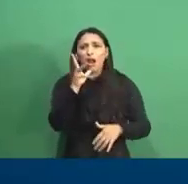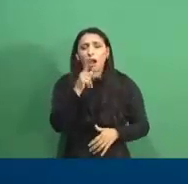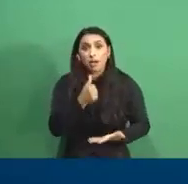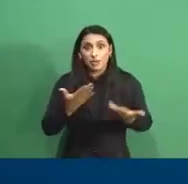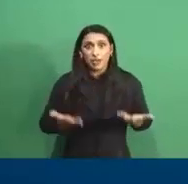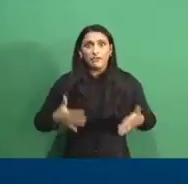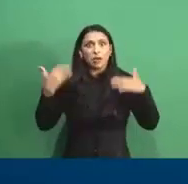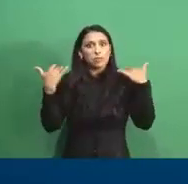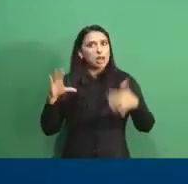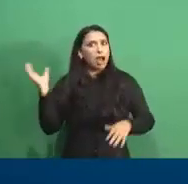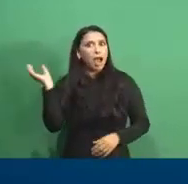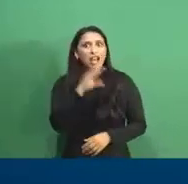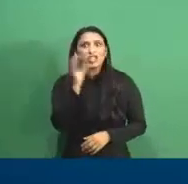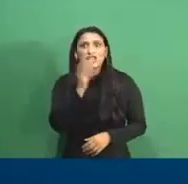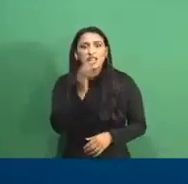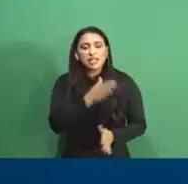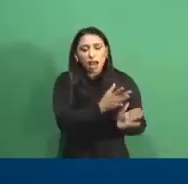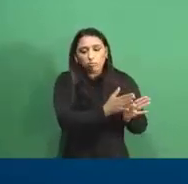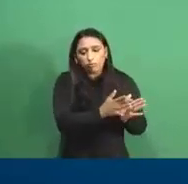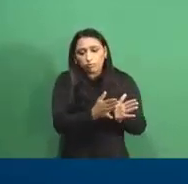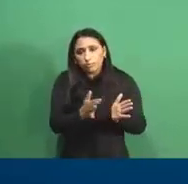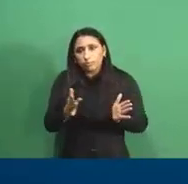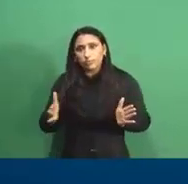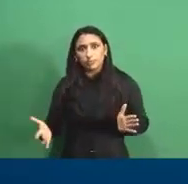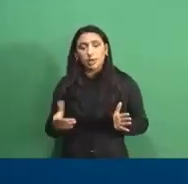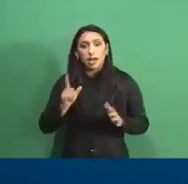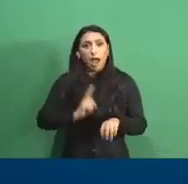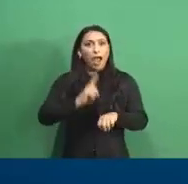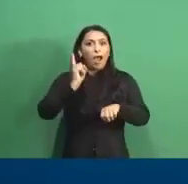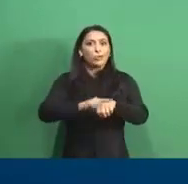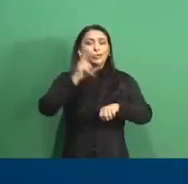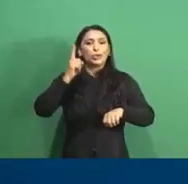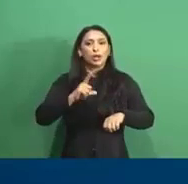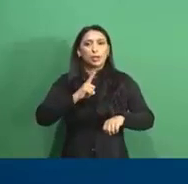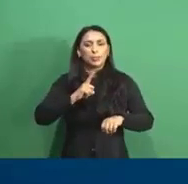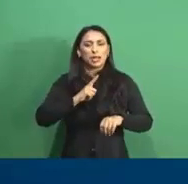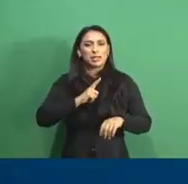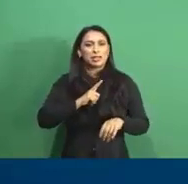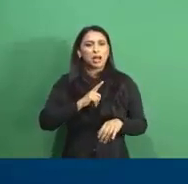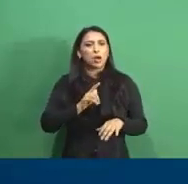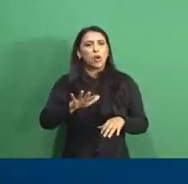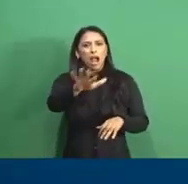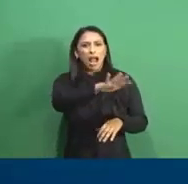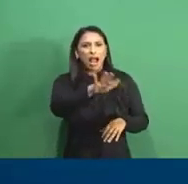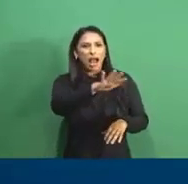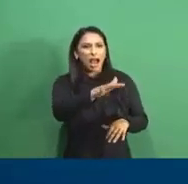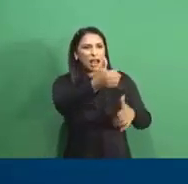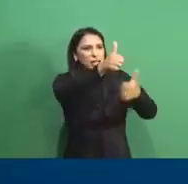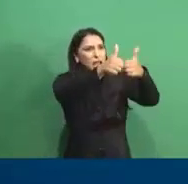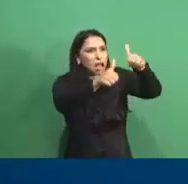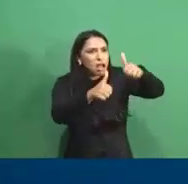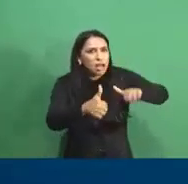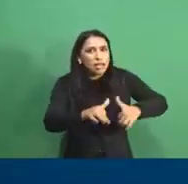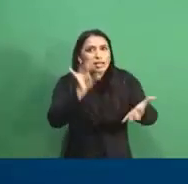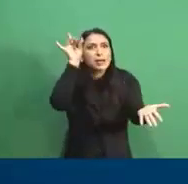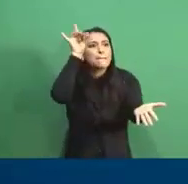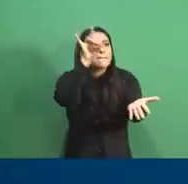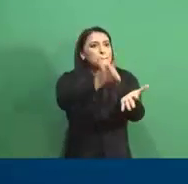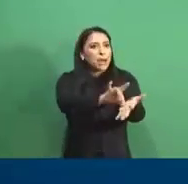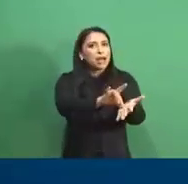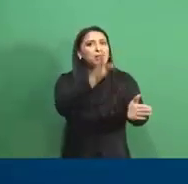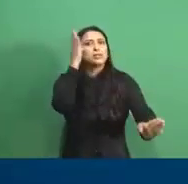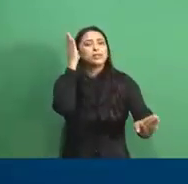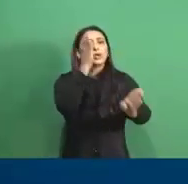Vamos agilizar todo o processo por meio da automação, mapear a área e ter uma eficiência imediata